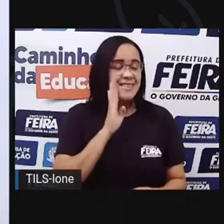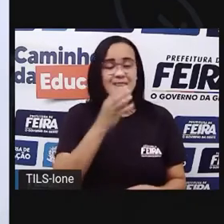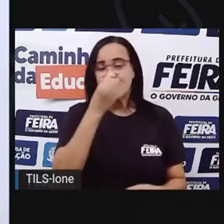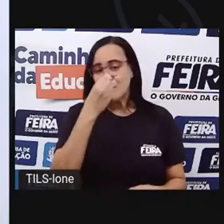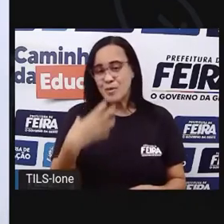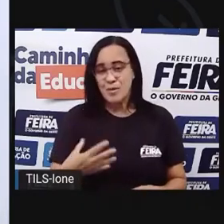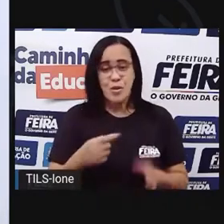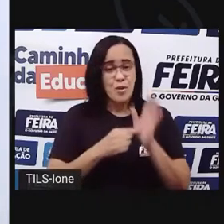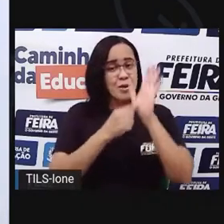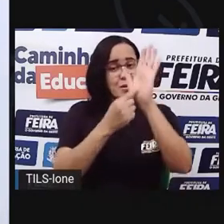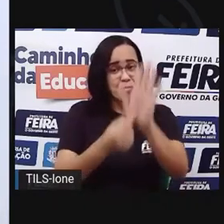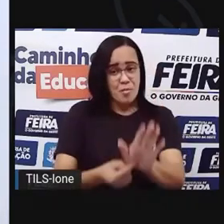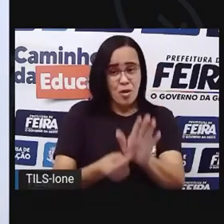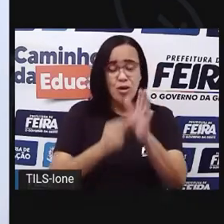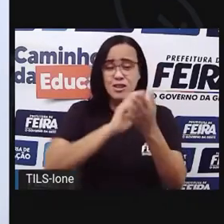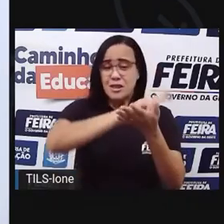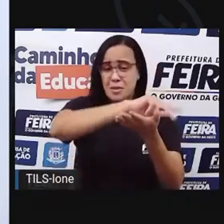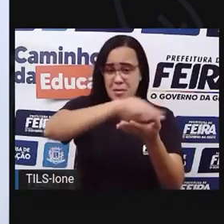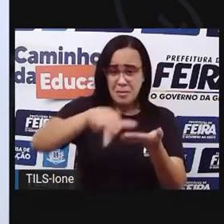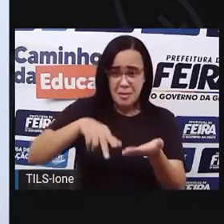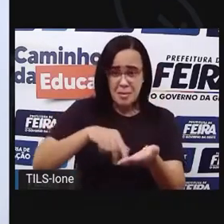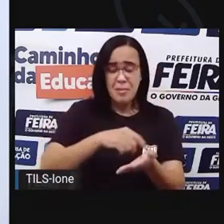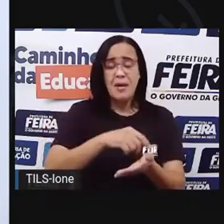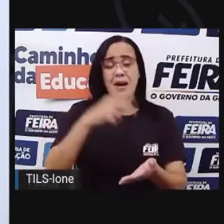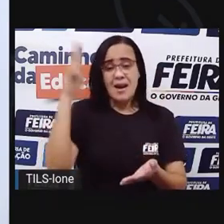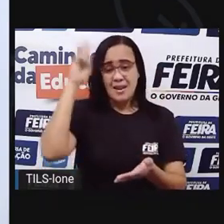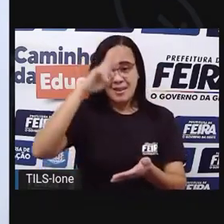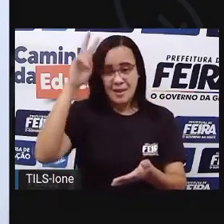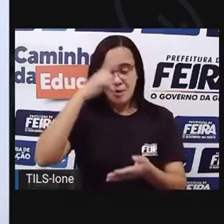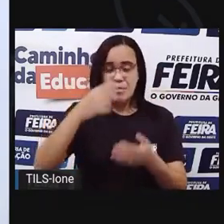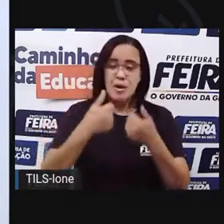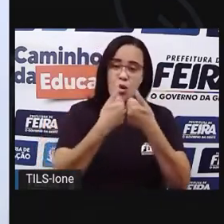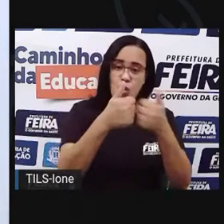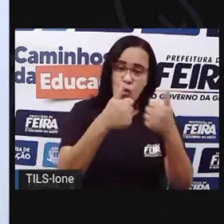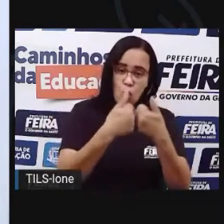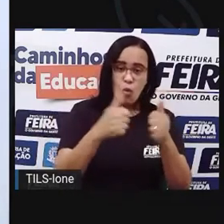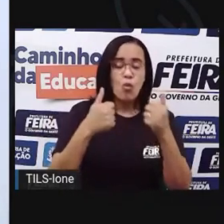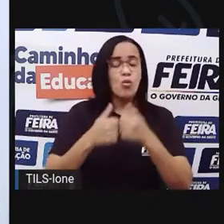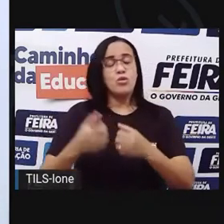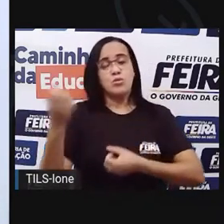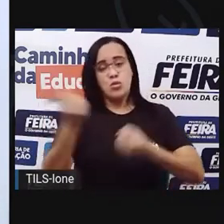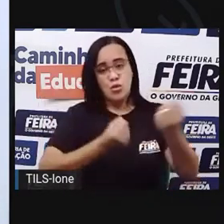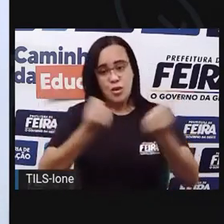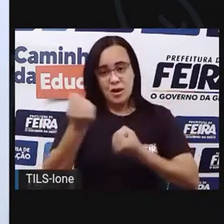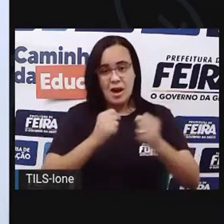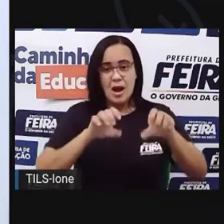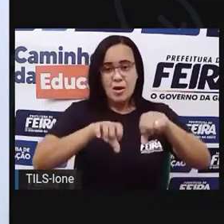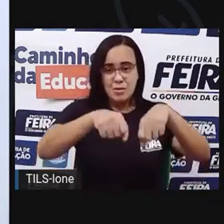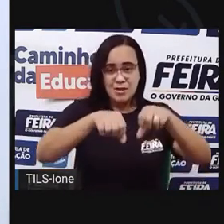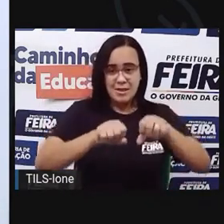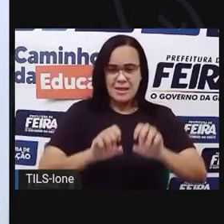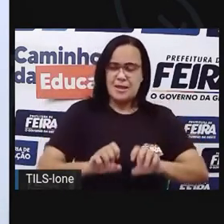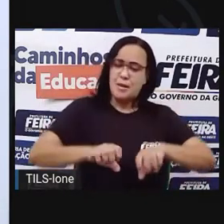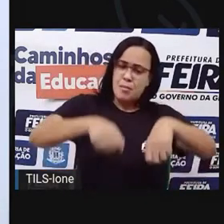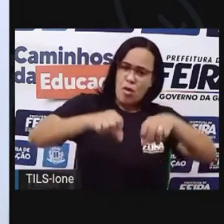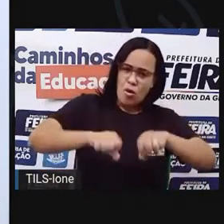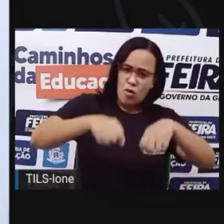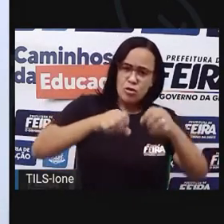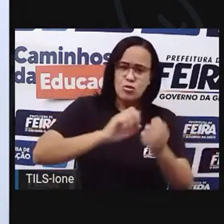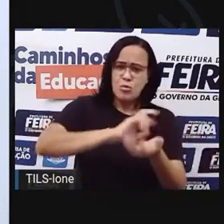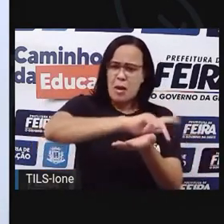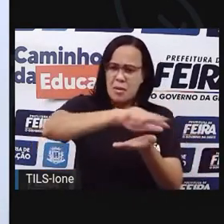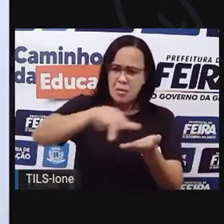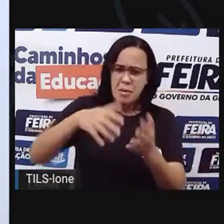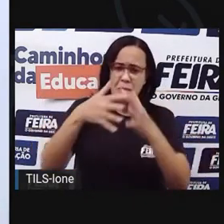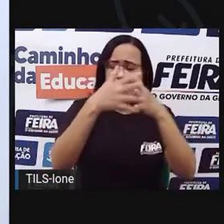os meios de transporte que nós já vimos, nas aulas interiores, a velocidade, qual é que vai mais lento, qual vai mais devagar, qual carrega